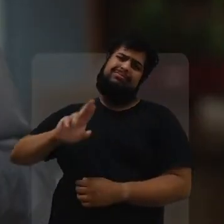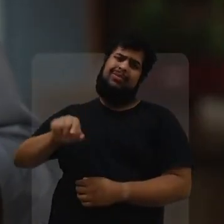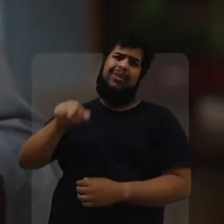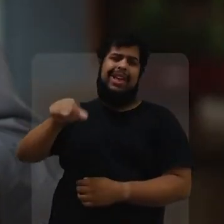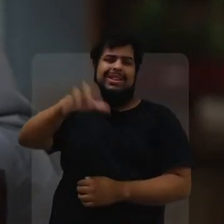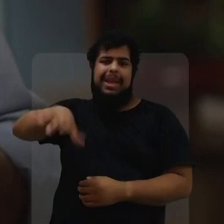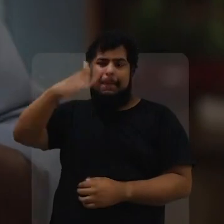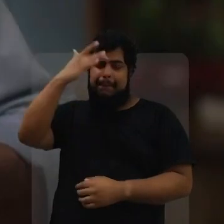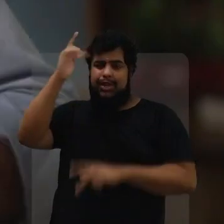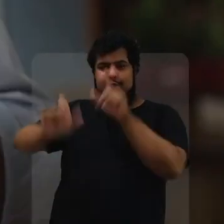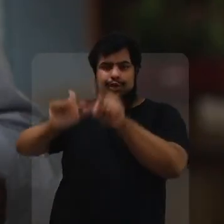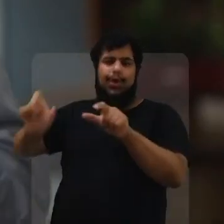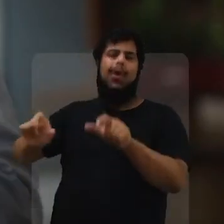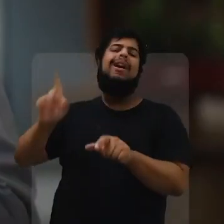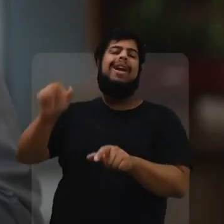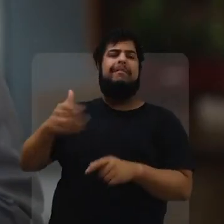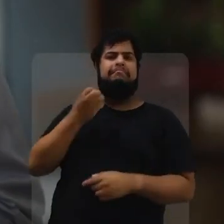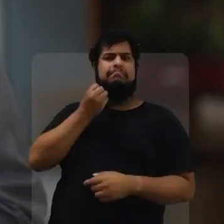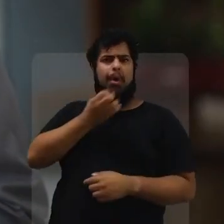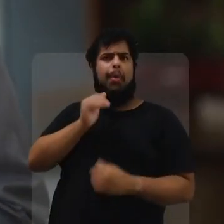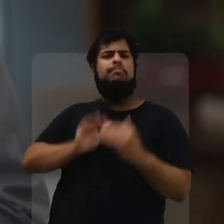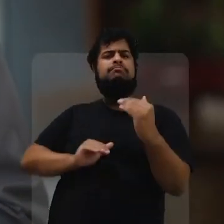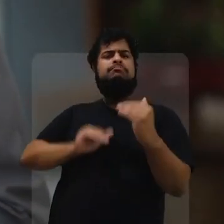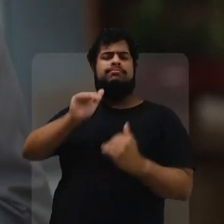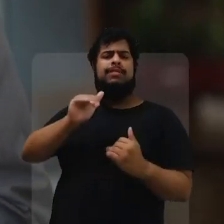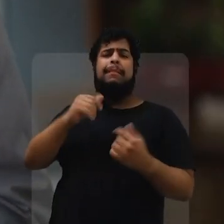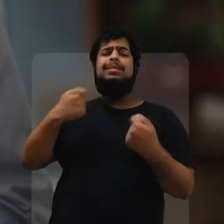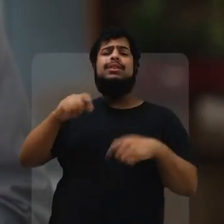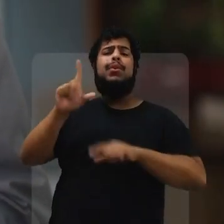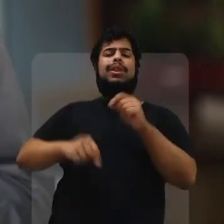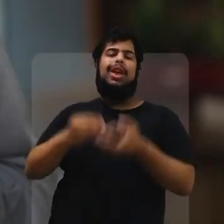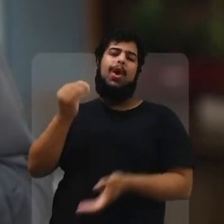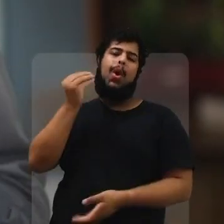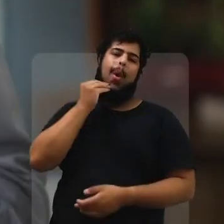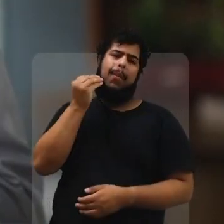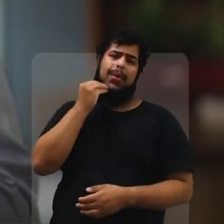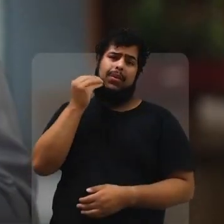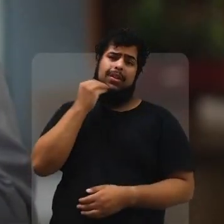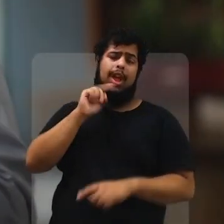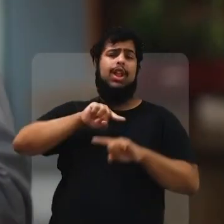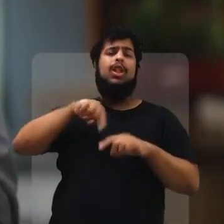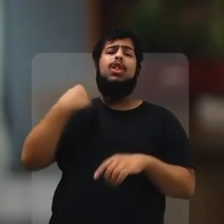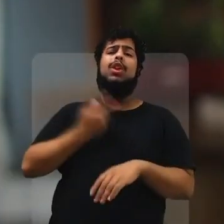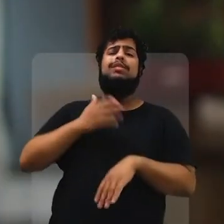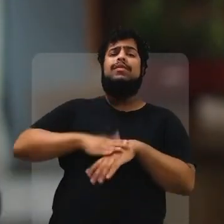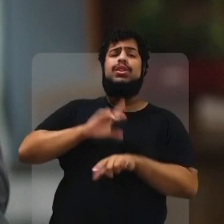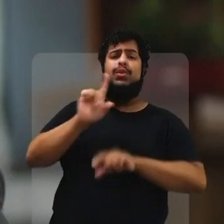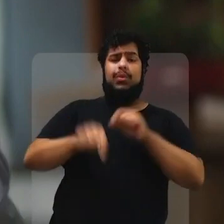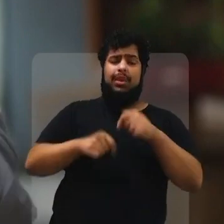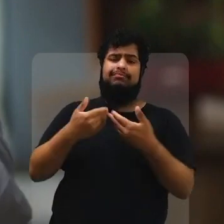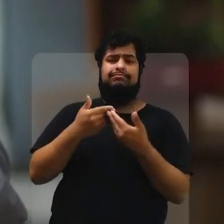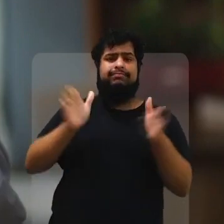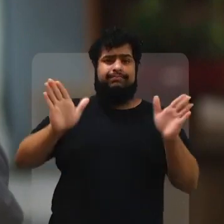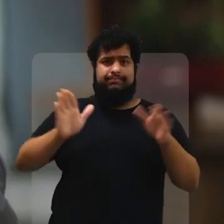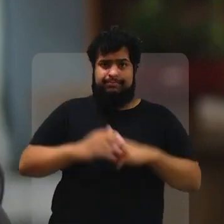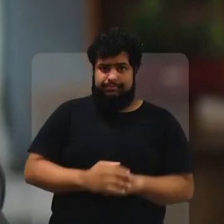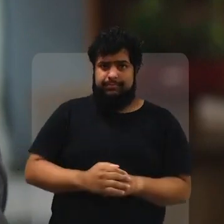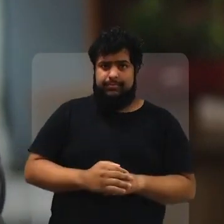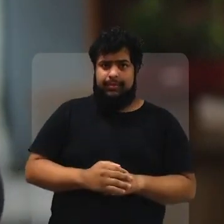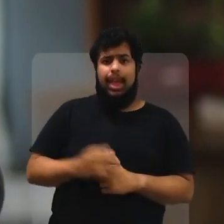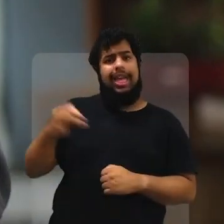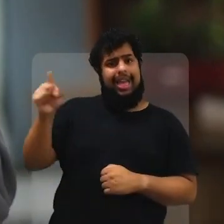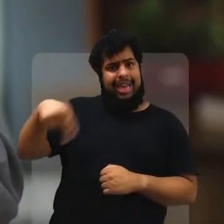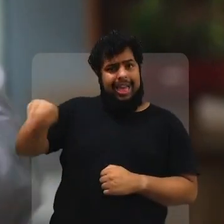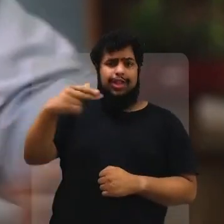tratada como se fosse gente de segunda categoria. Essa região é gente de primeira categoria e precisava apenas de oportunidade.